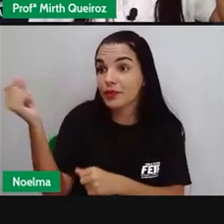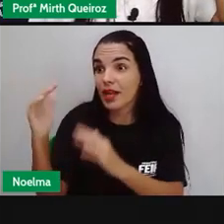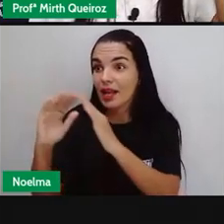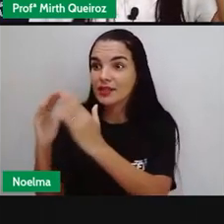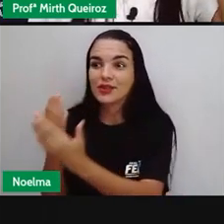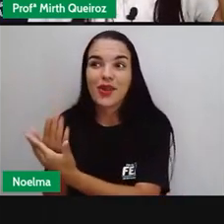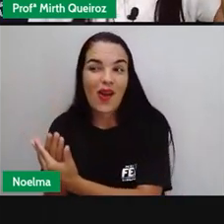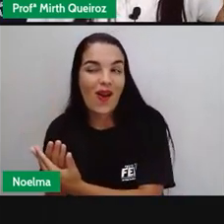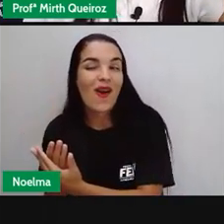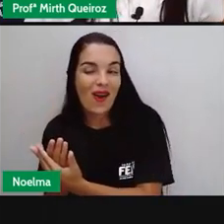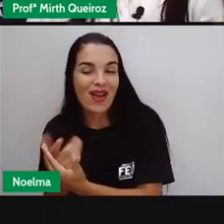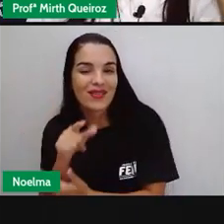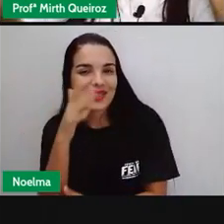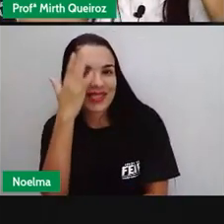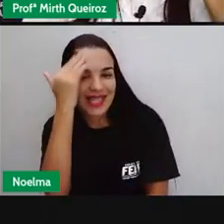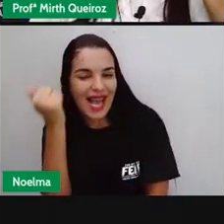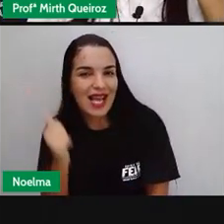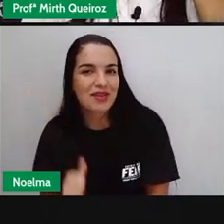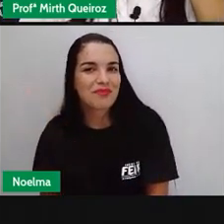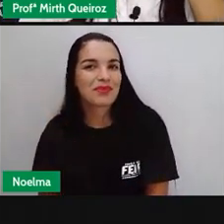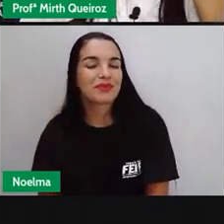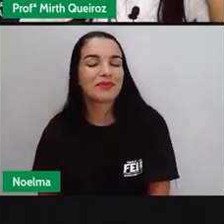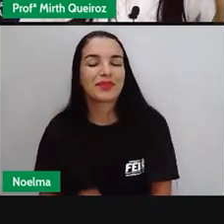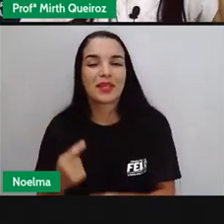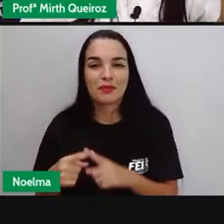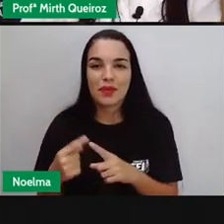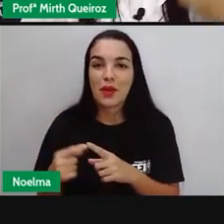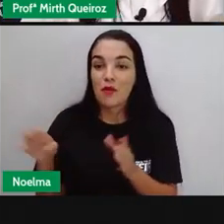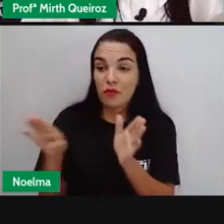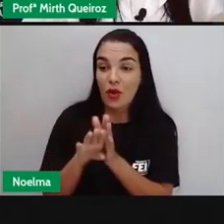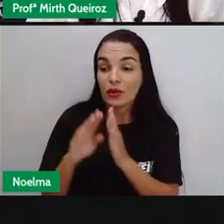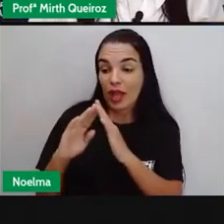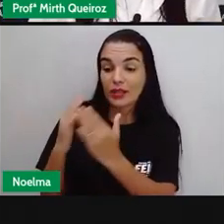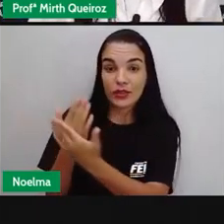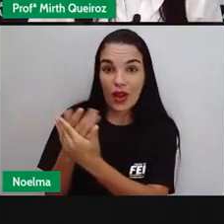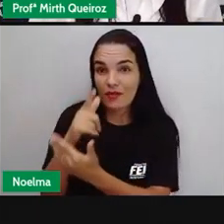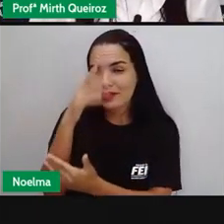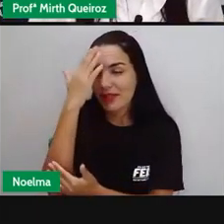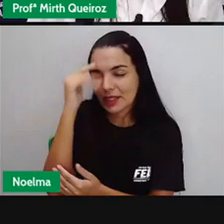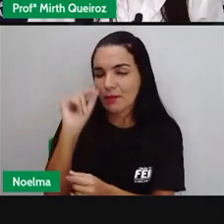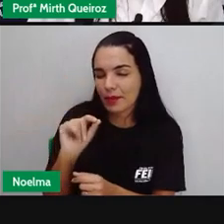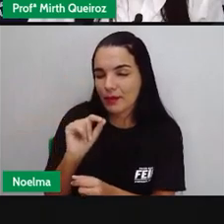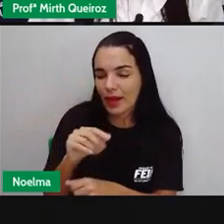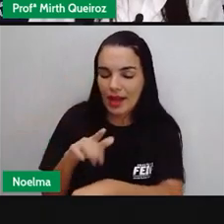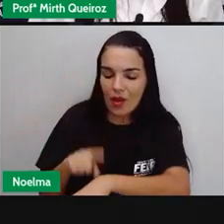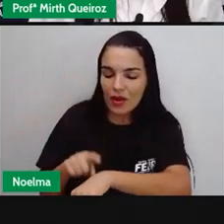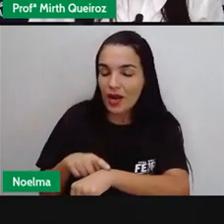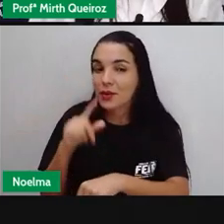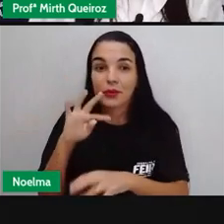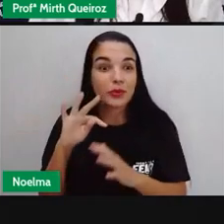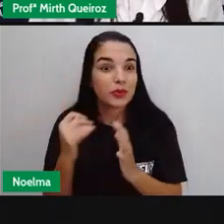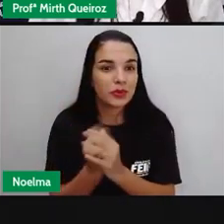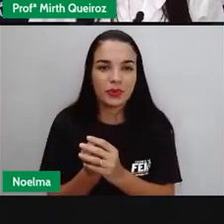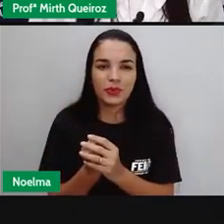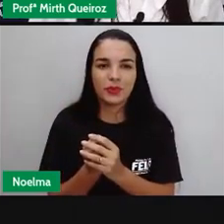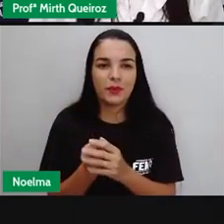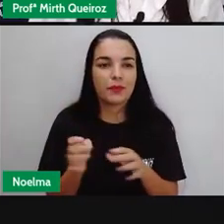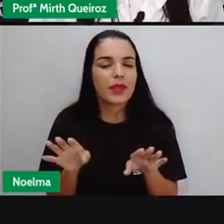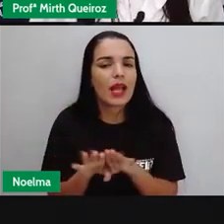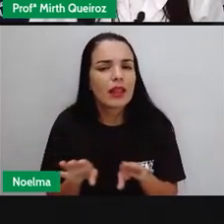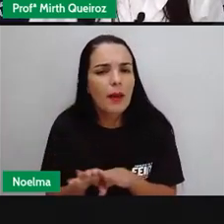Quando a gente voltar E antes Quando a gente estava na escola Vocês também analisavam isso, né? E além disso aí